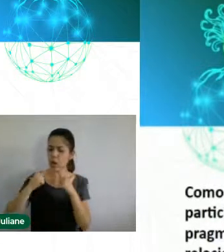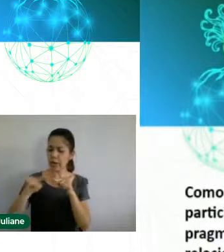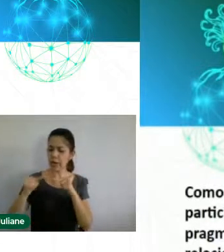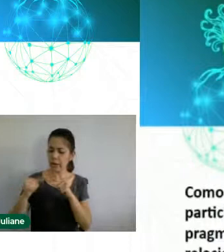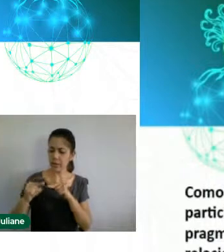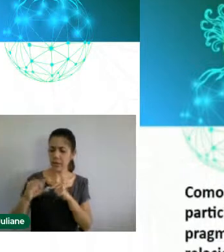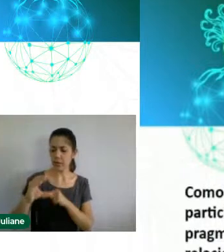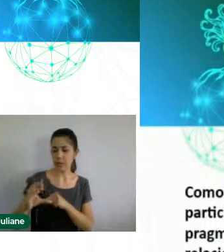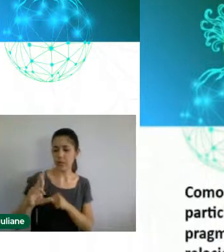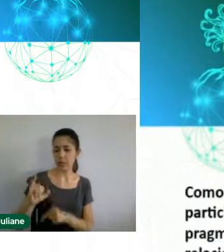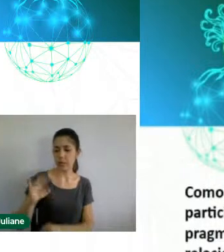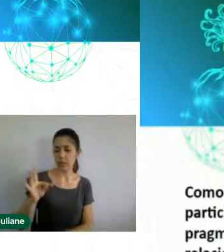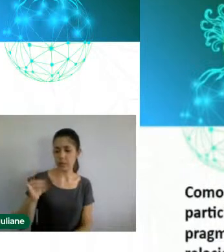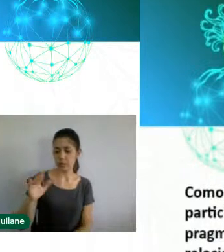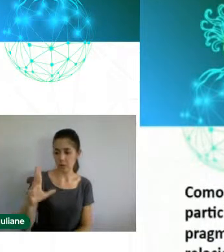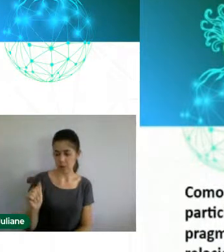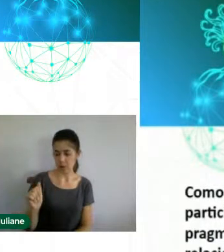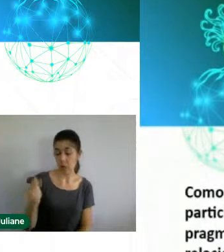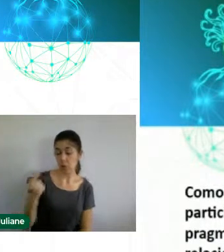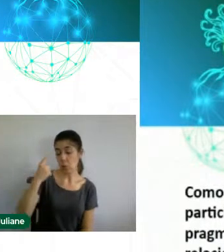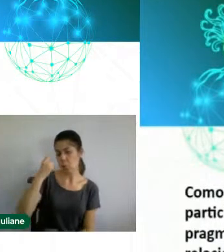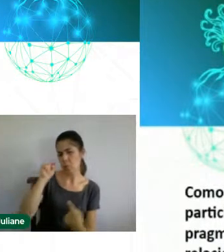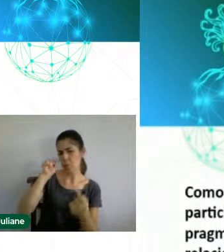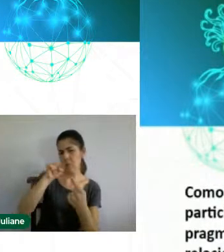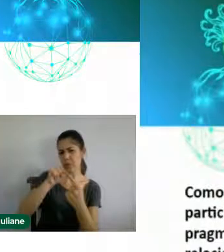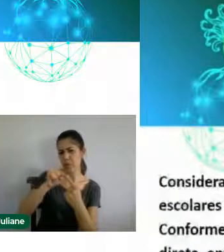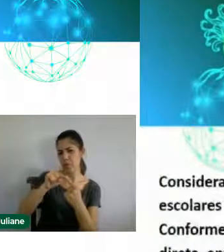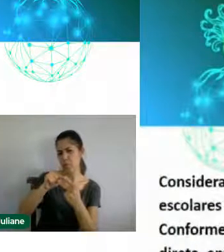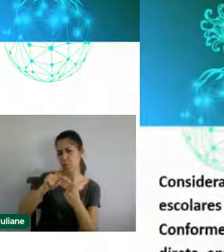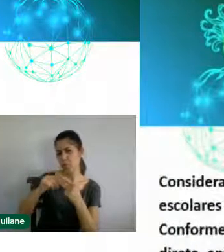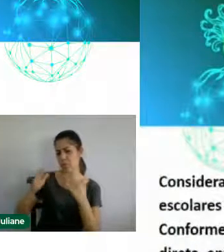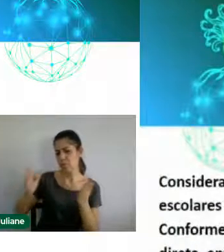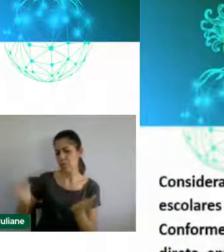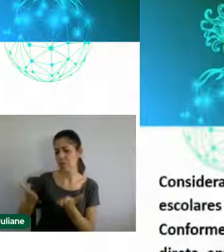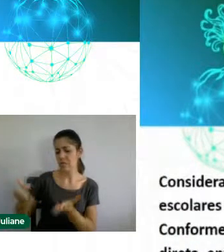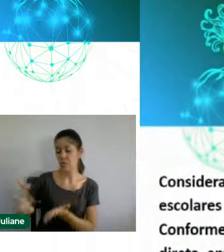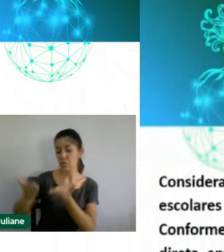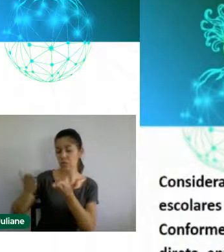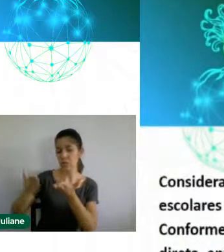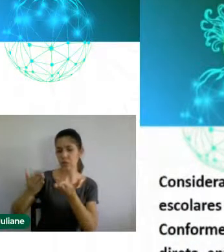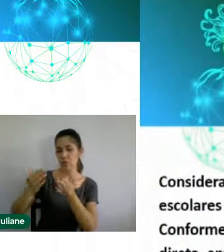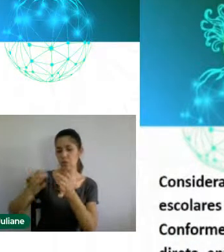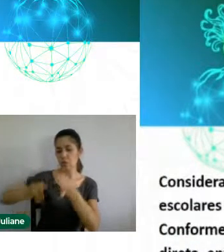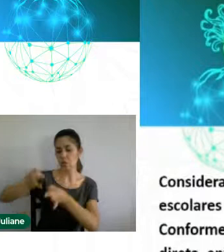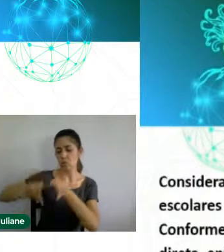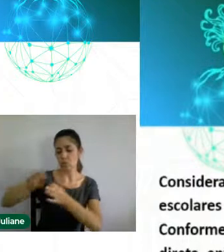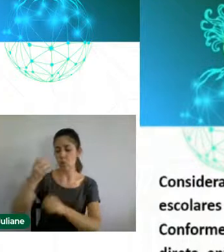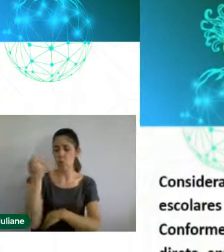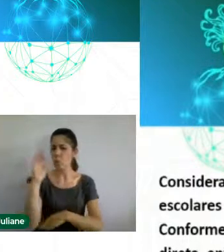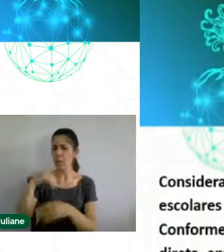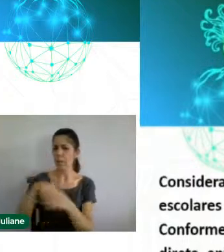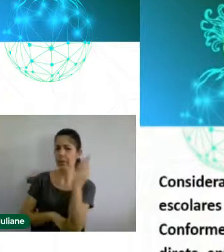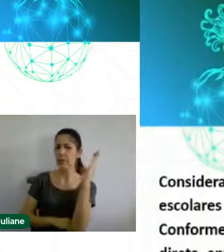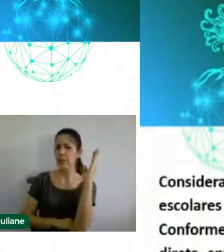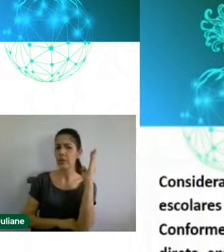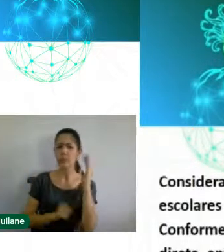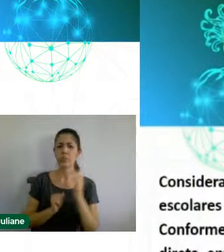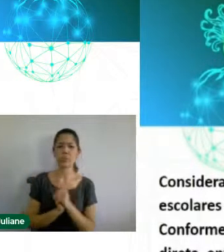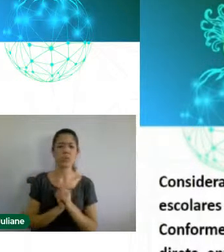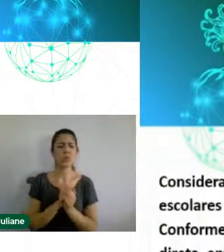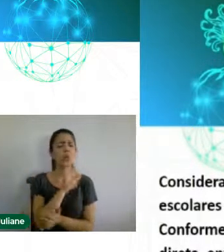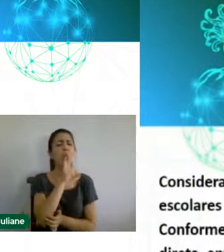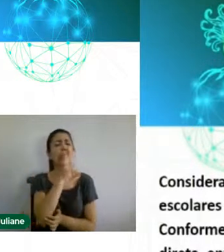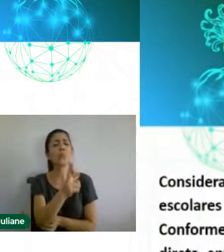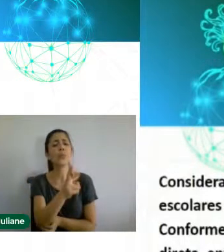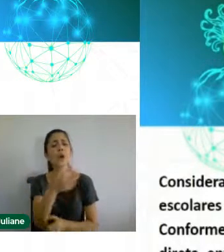promoção da justiça ambiental. Para que chegássemos a esses resultados, foi considerado